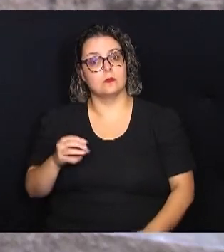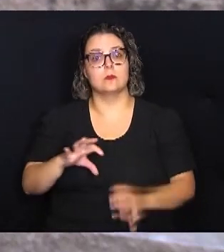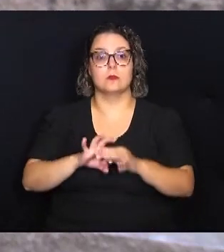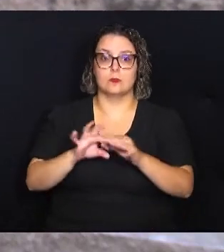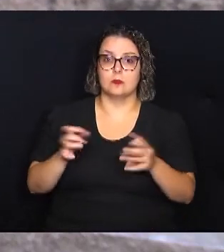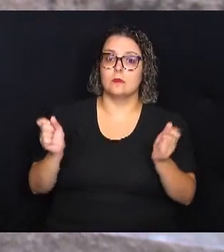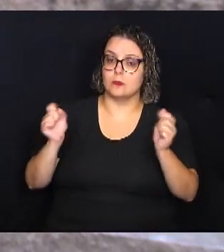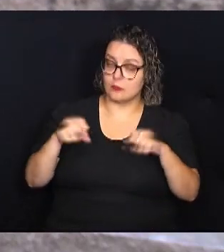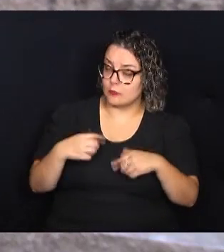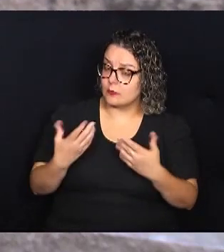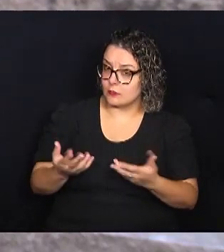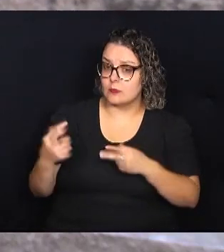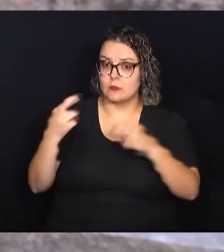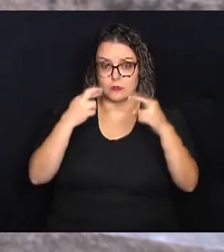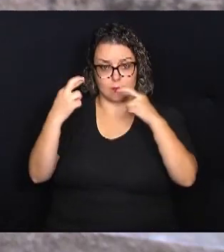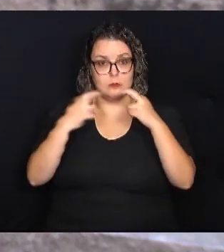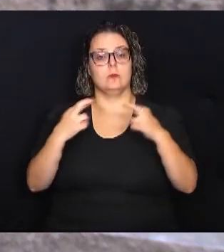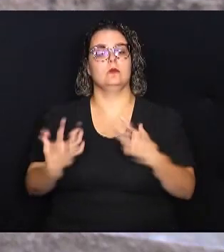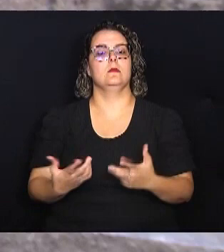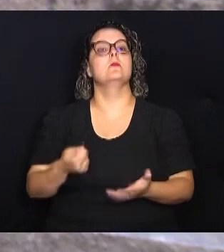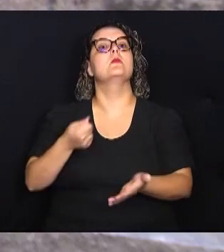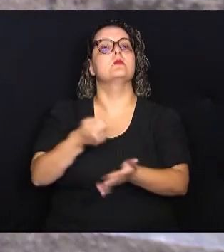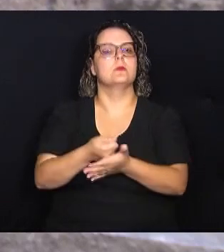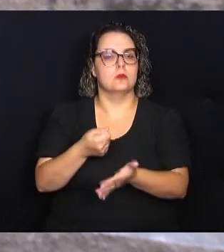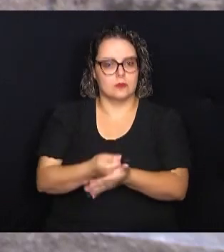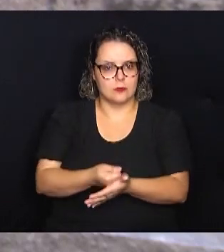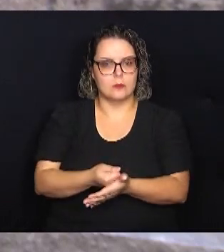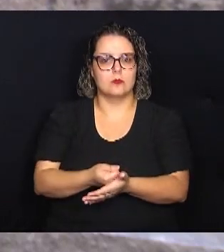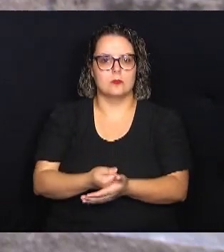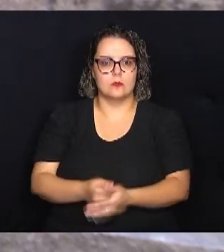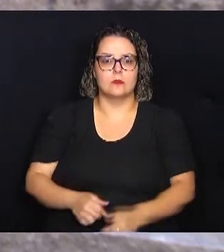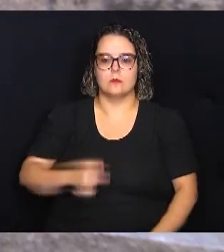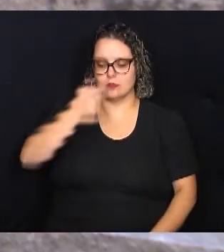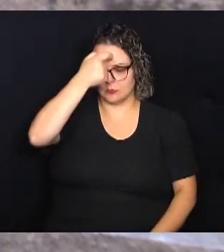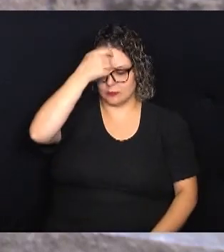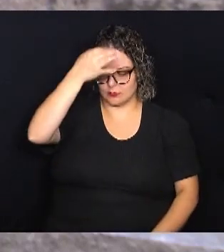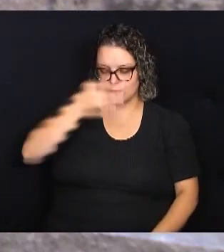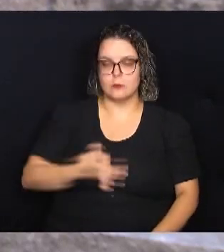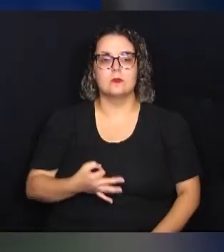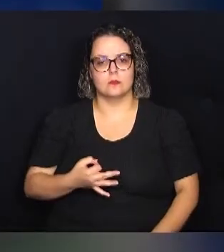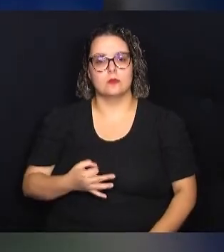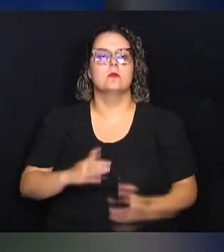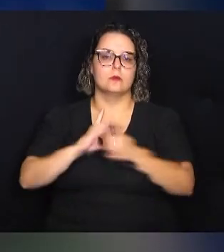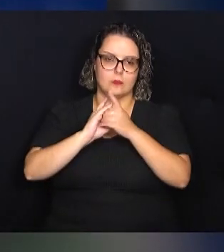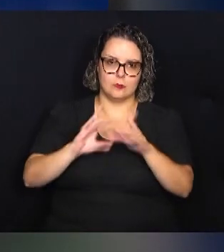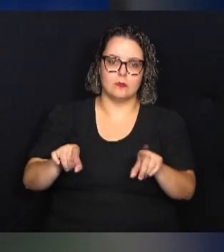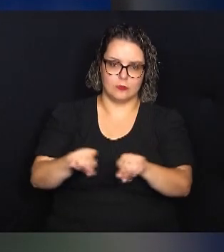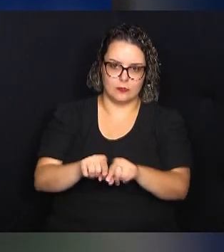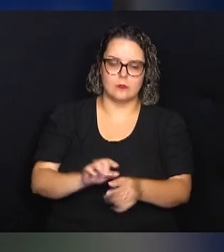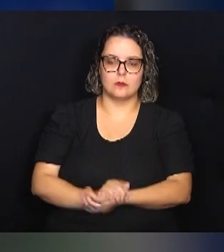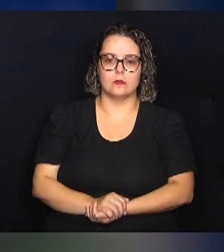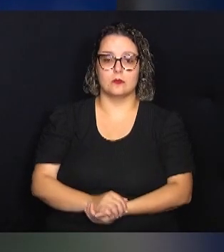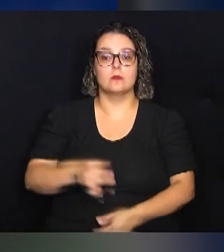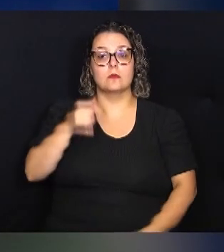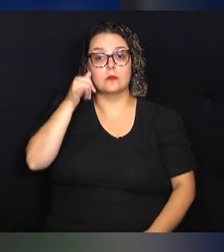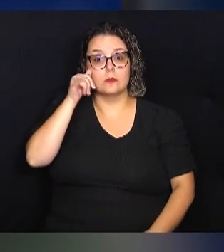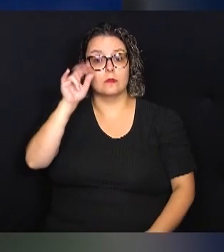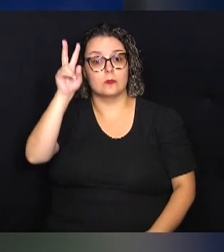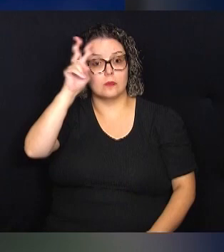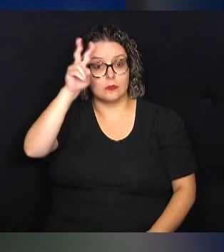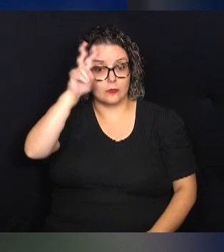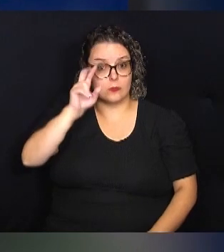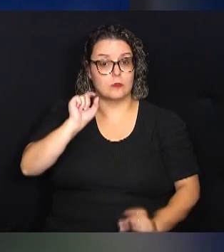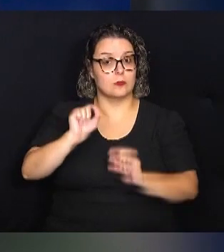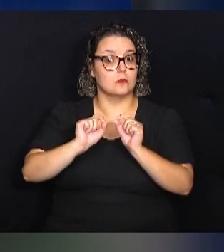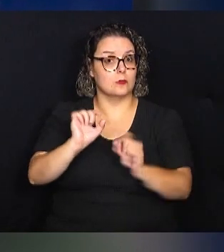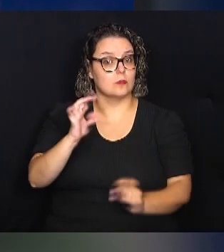a fiscalização, a cobrança, o exercício de cidadania e a democracia. Paulo Búfalo lembra do caso que ocorreu